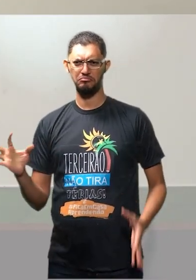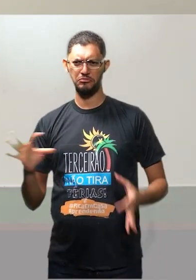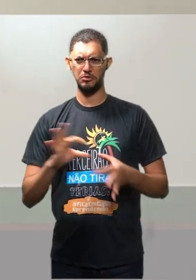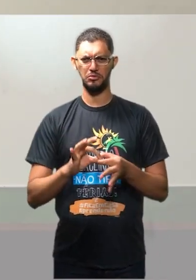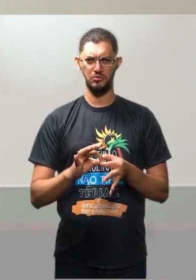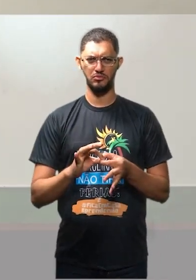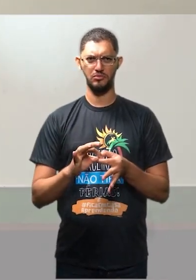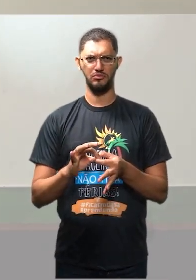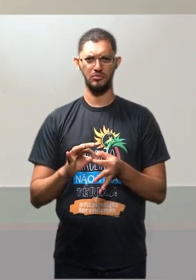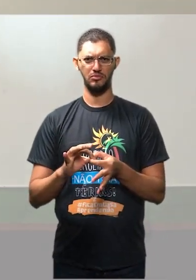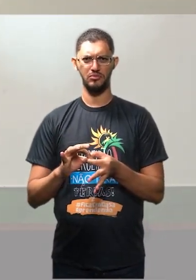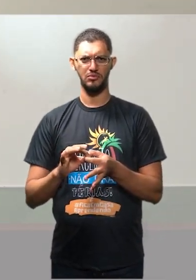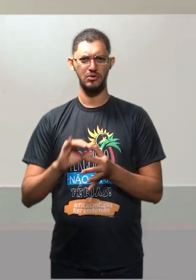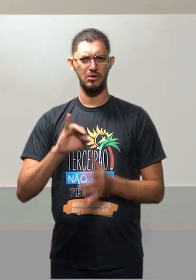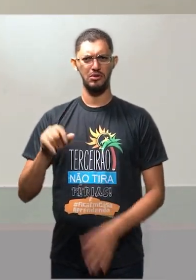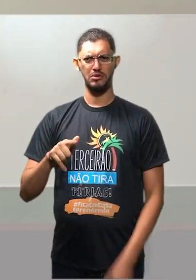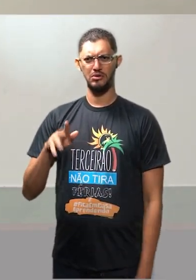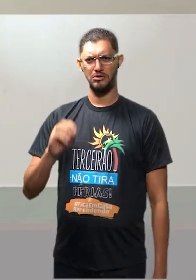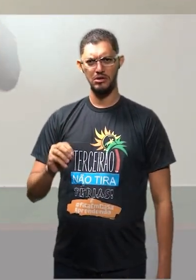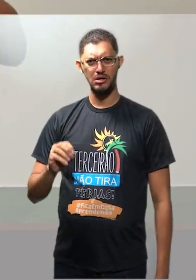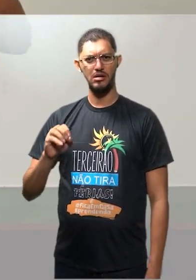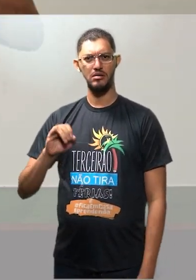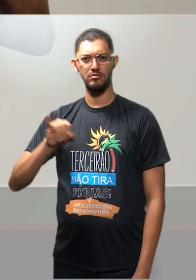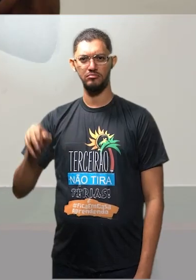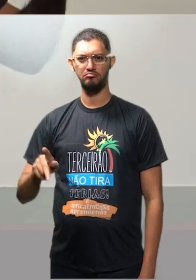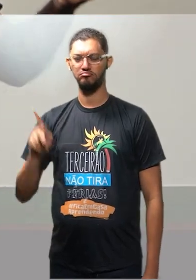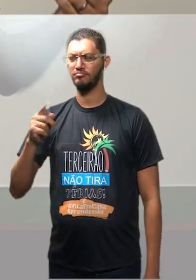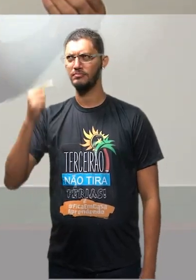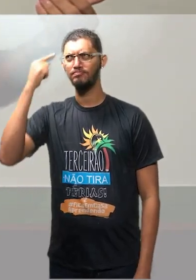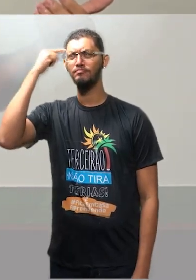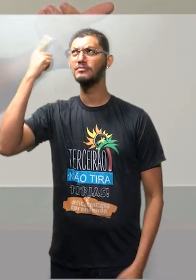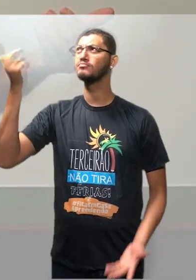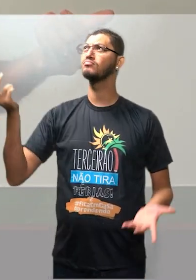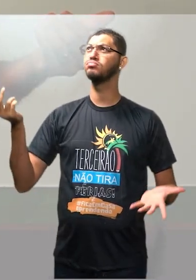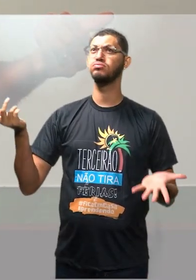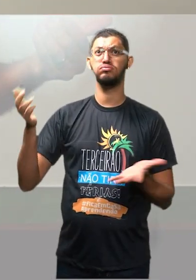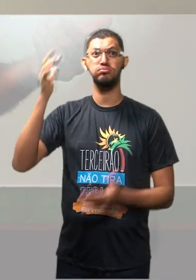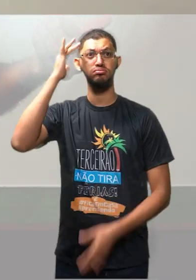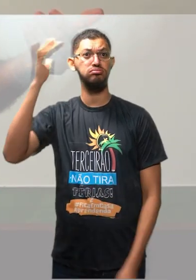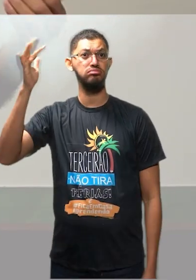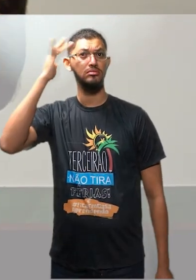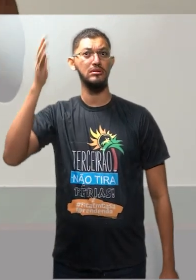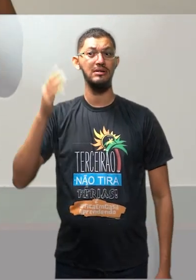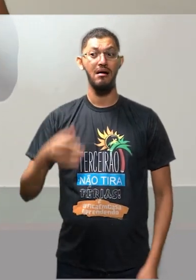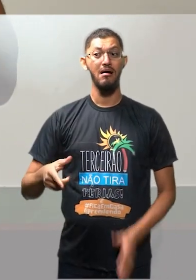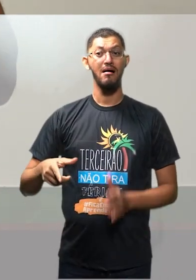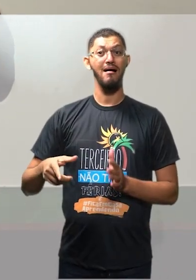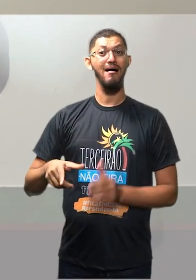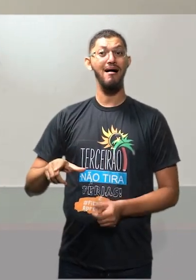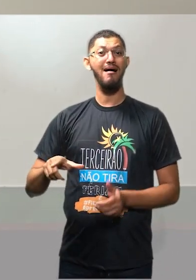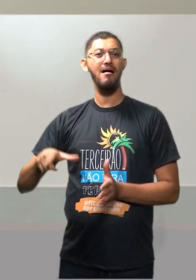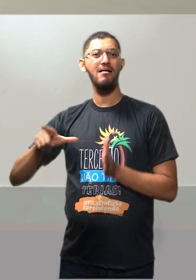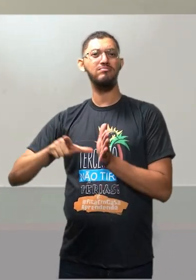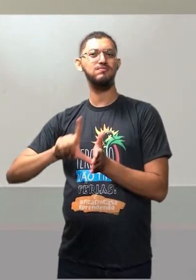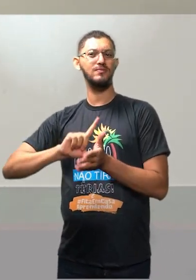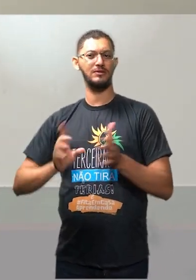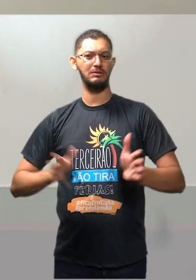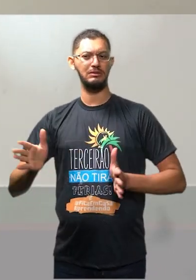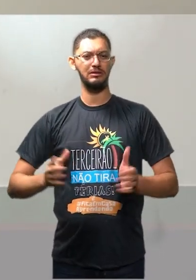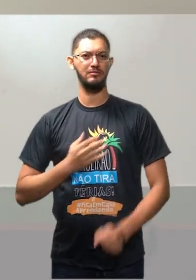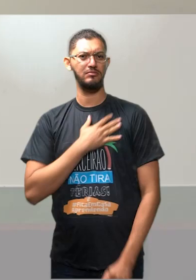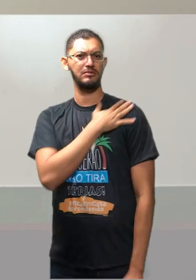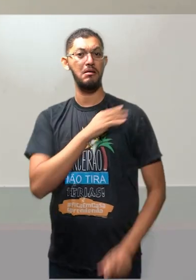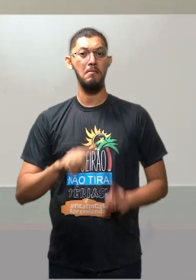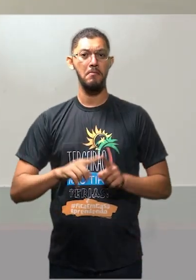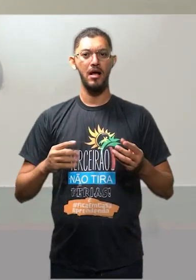a Jango, a JK, é quase imaginável antes do regime militar. Porém, por que isso acontece